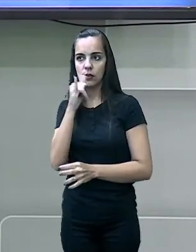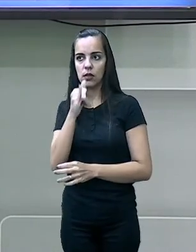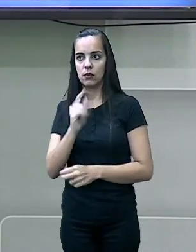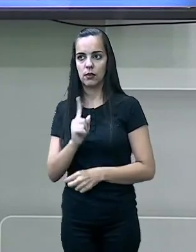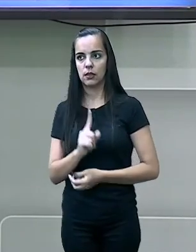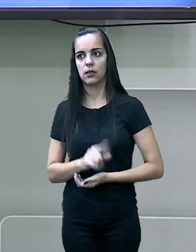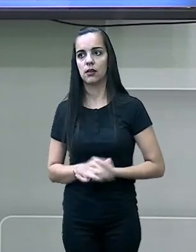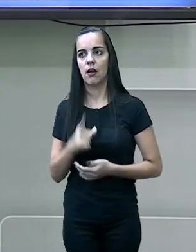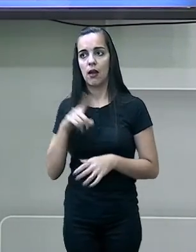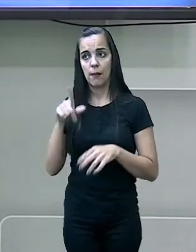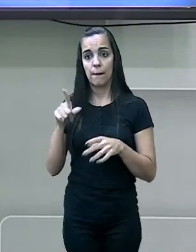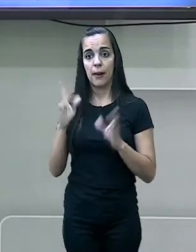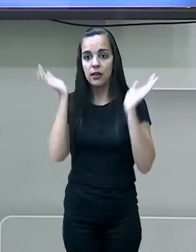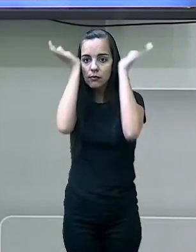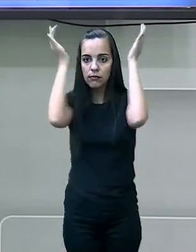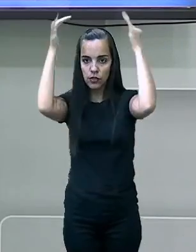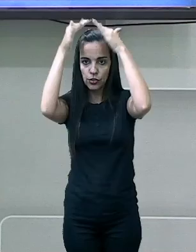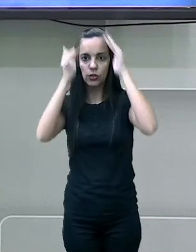é um país.